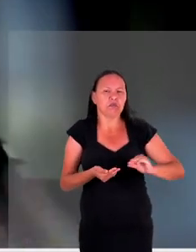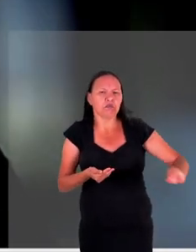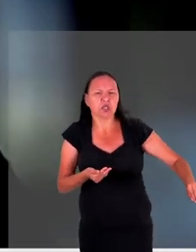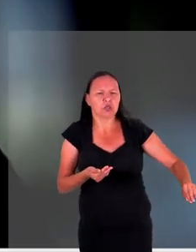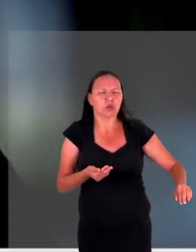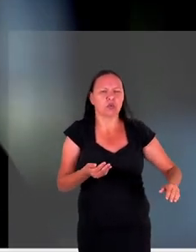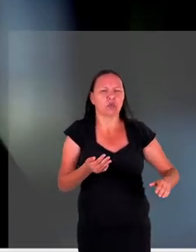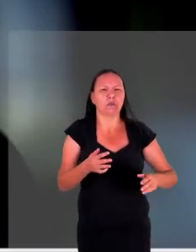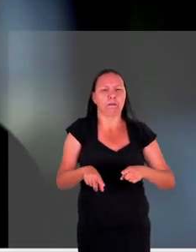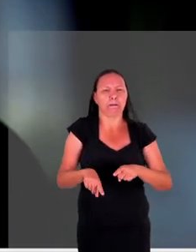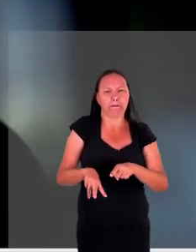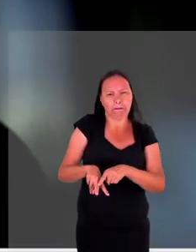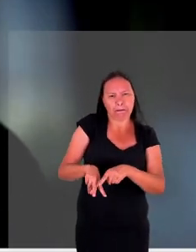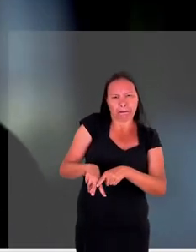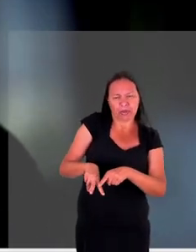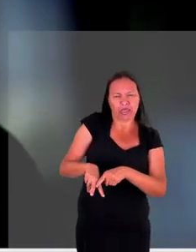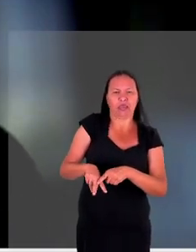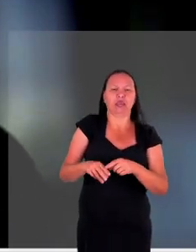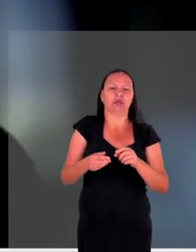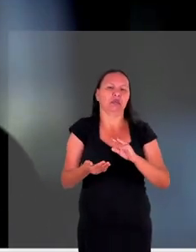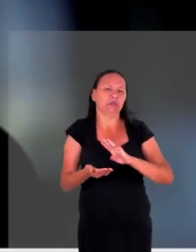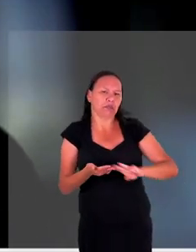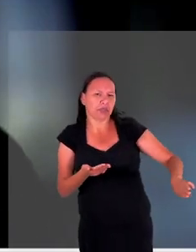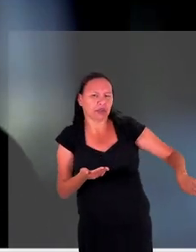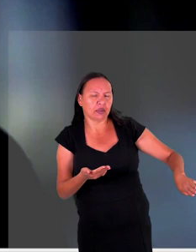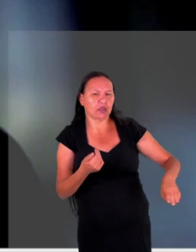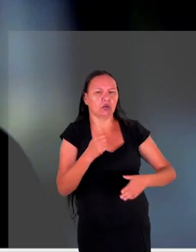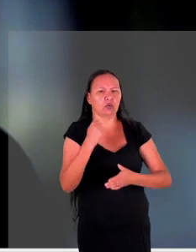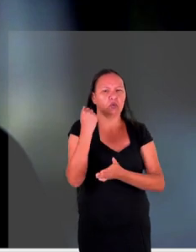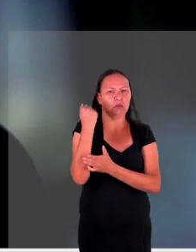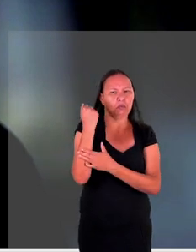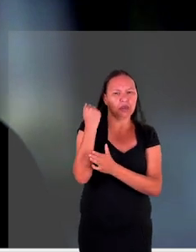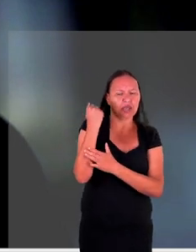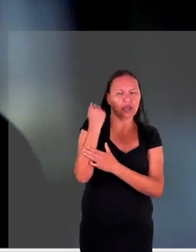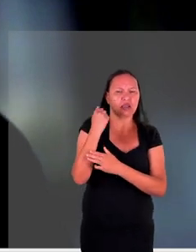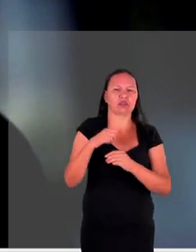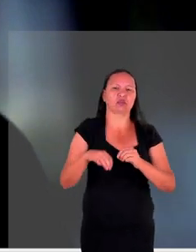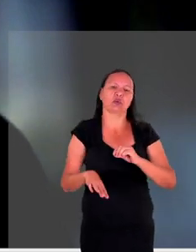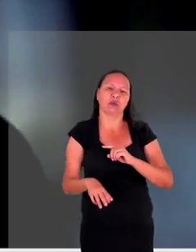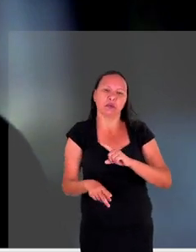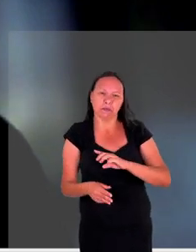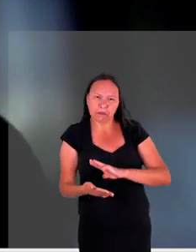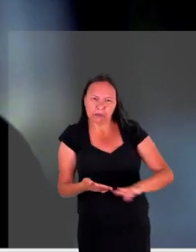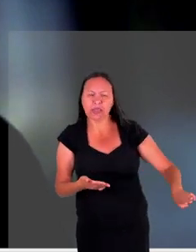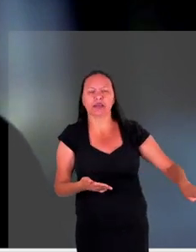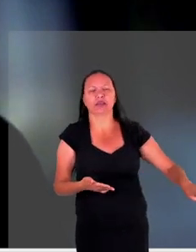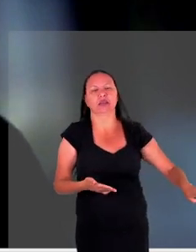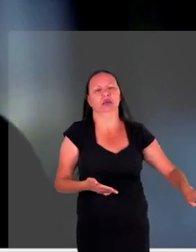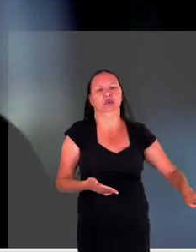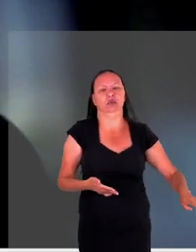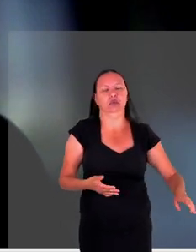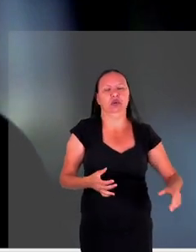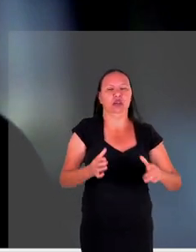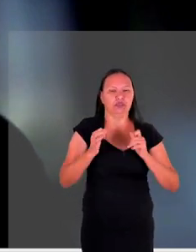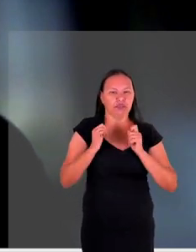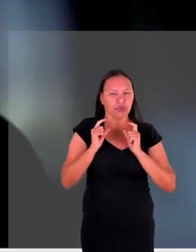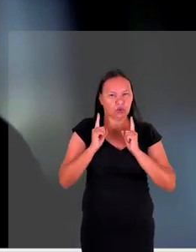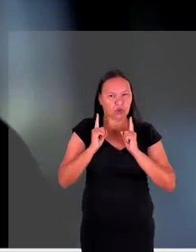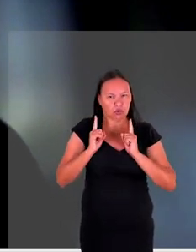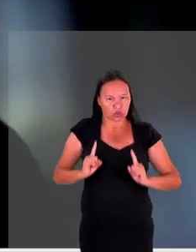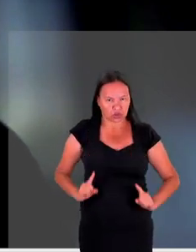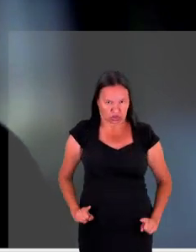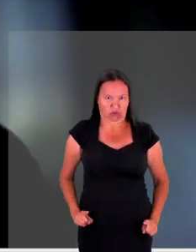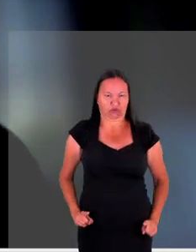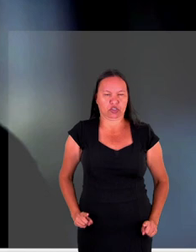de fazer esse acolhimento entre criança e soldados mas eles são cuidados aqui da melhor maneira